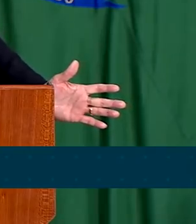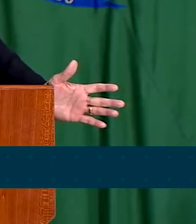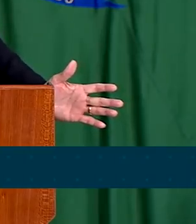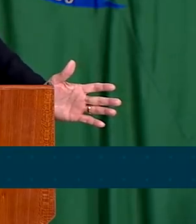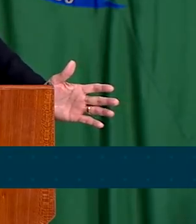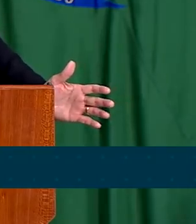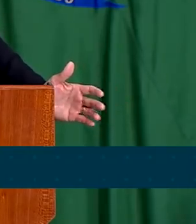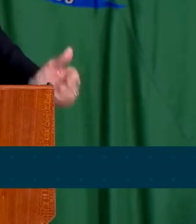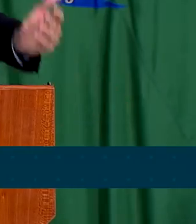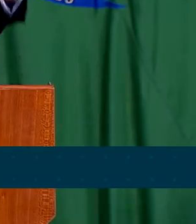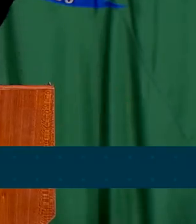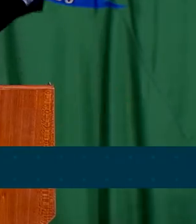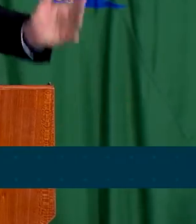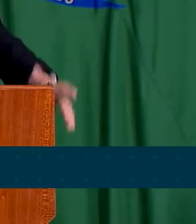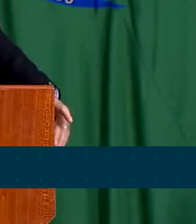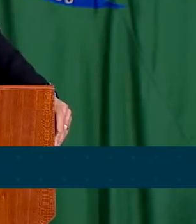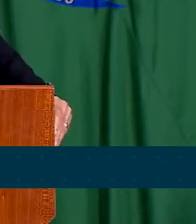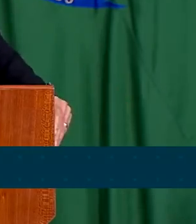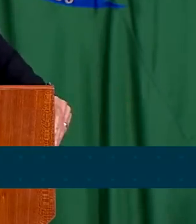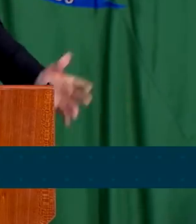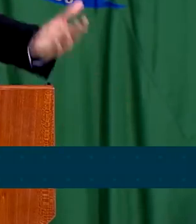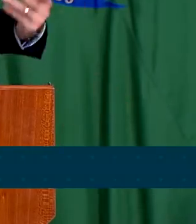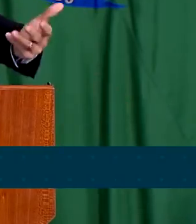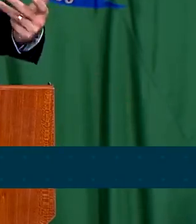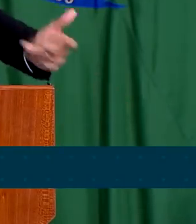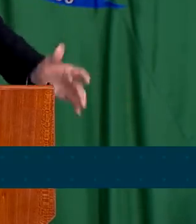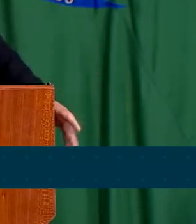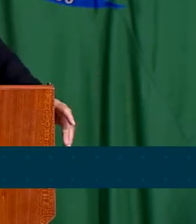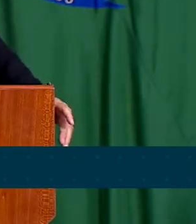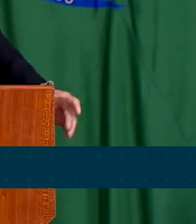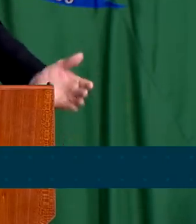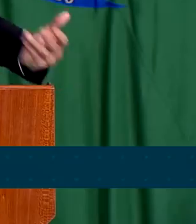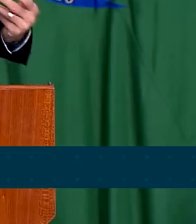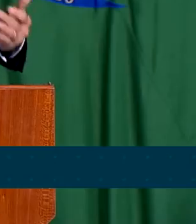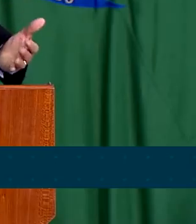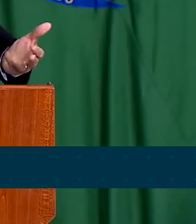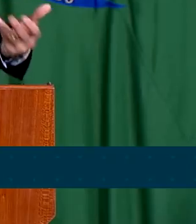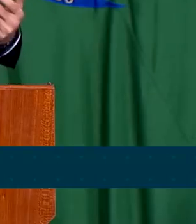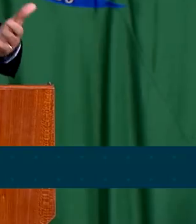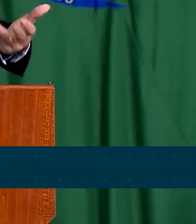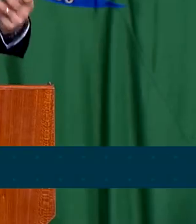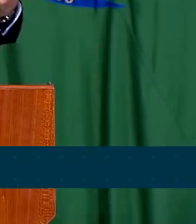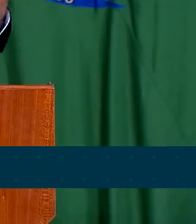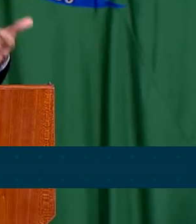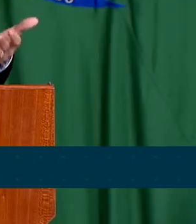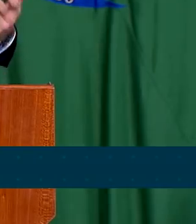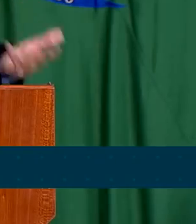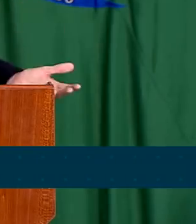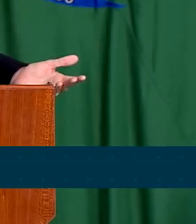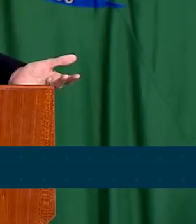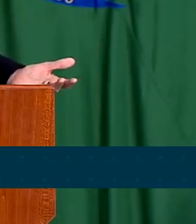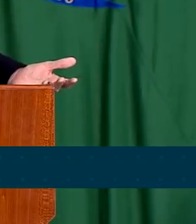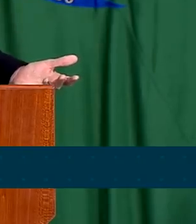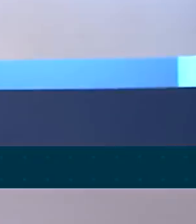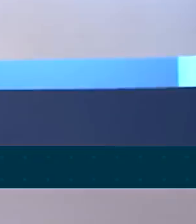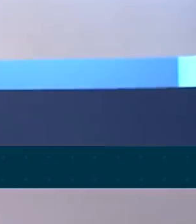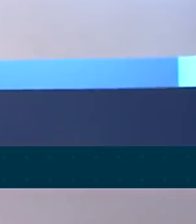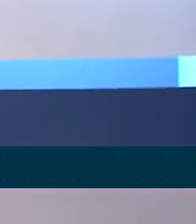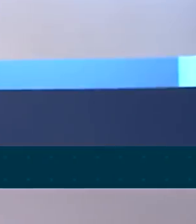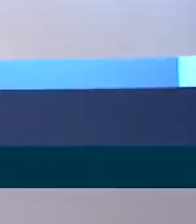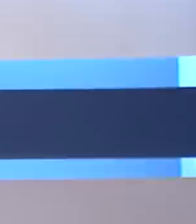tem como aprender e ser alguém lá na frente. O que nós pais mais queremos? Que nossos filhos sejam melhores do que nós.